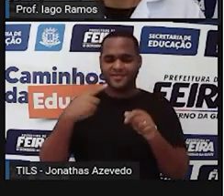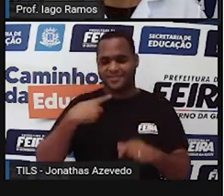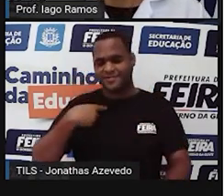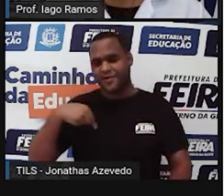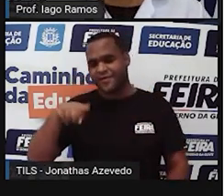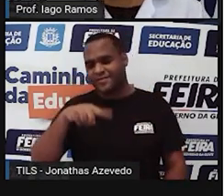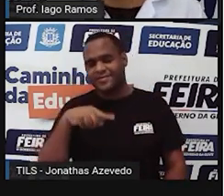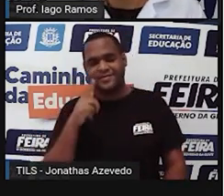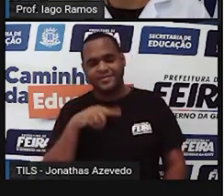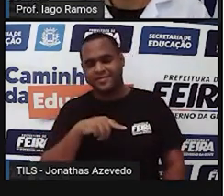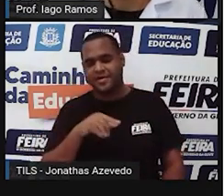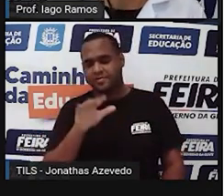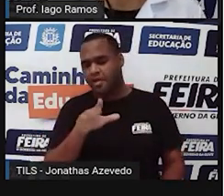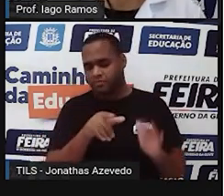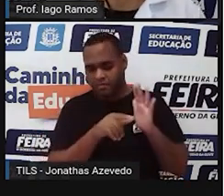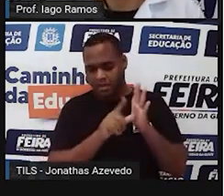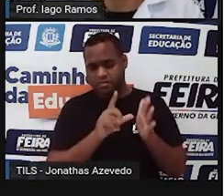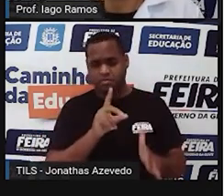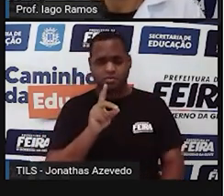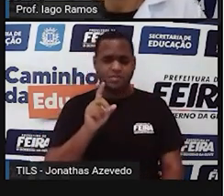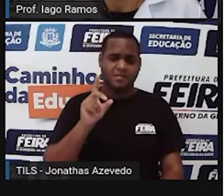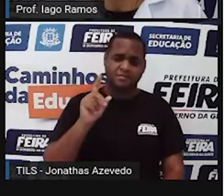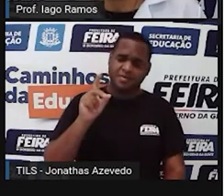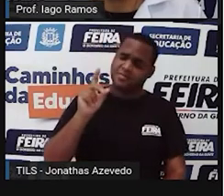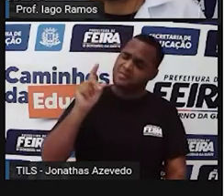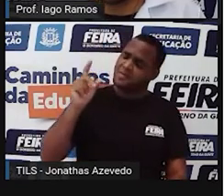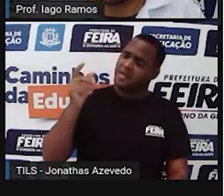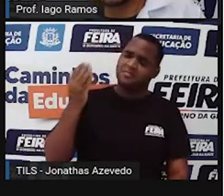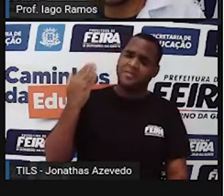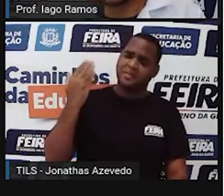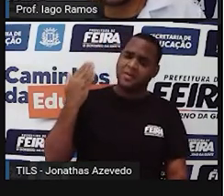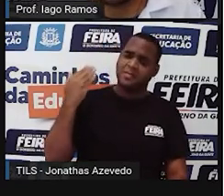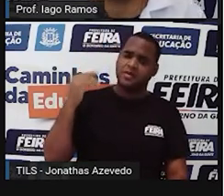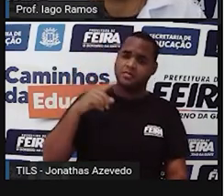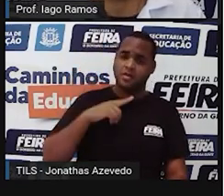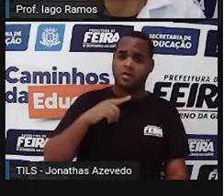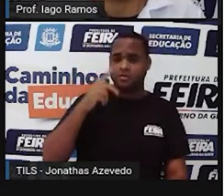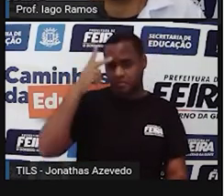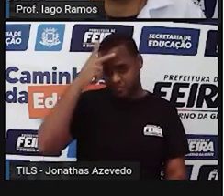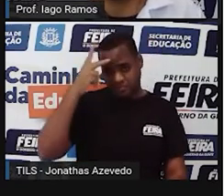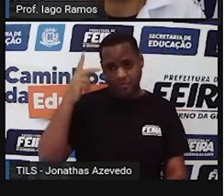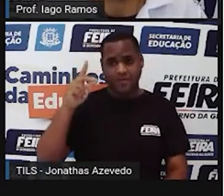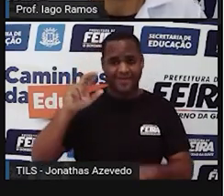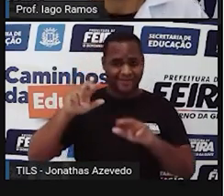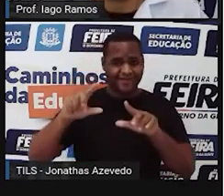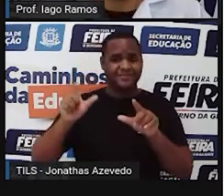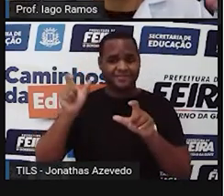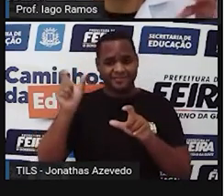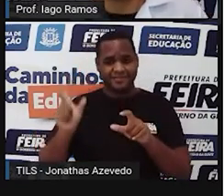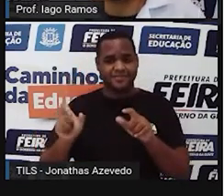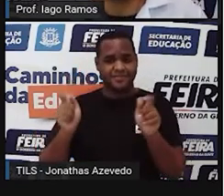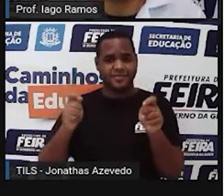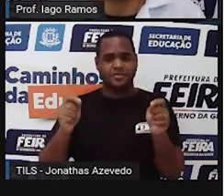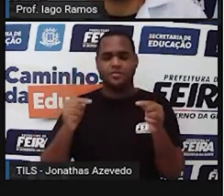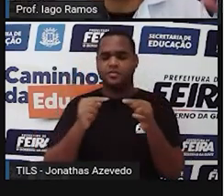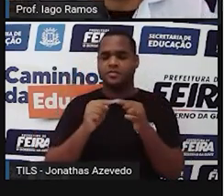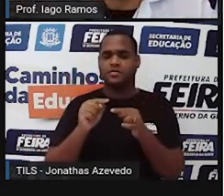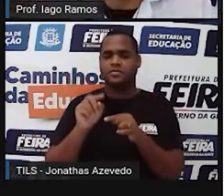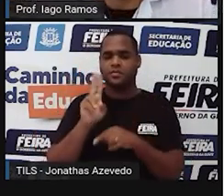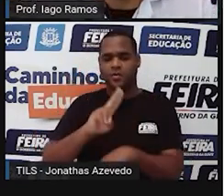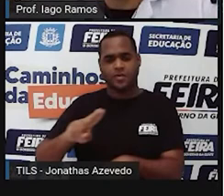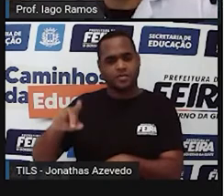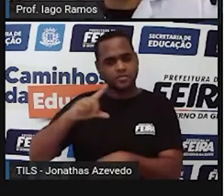Mas antes, bem antes, bem antes, né? Uma das formas que o ser humano tinha para medir era usar os